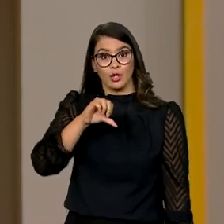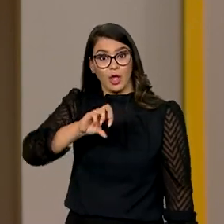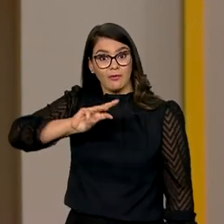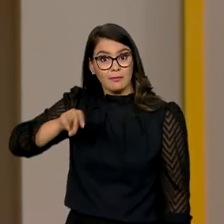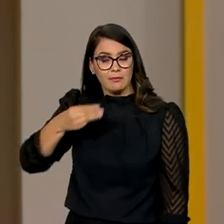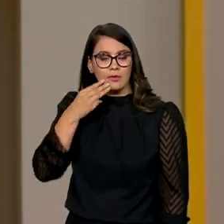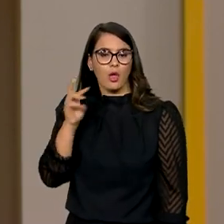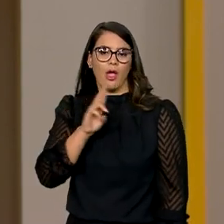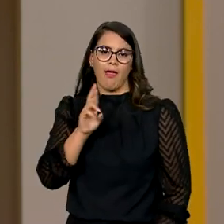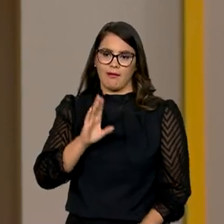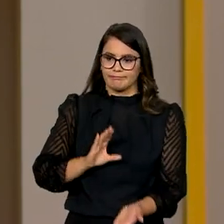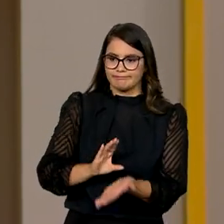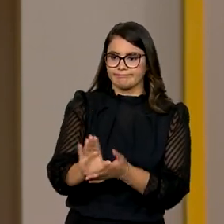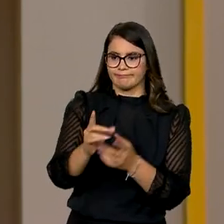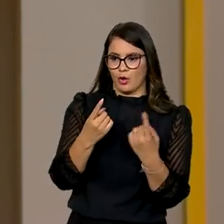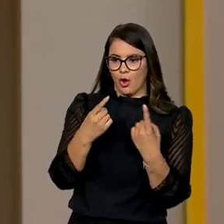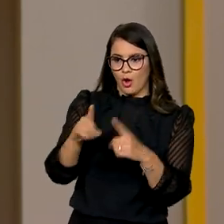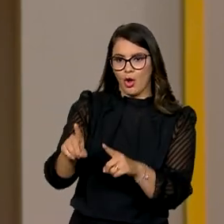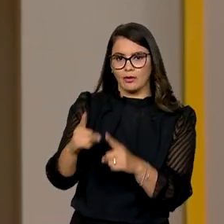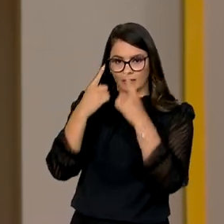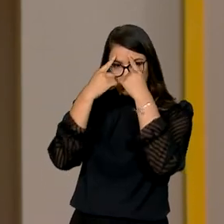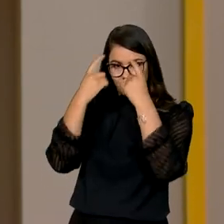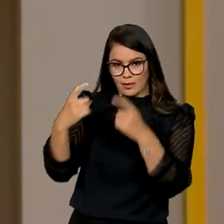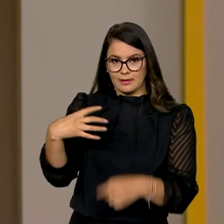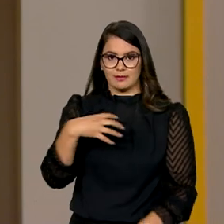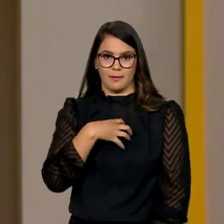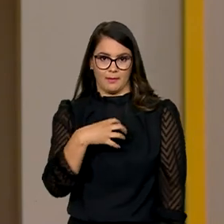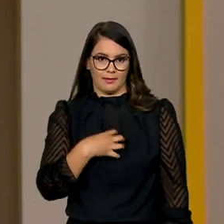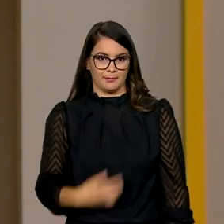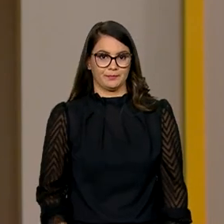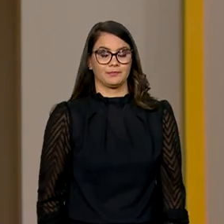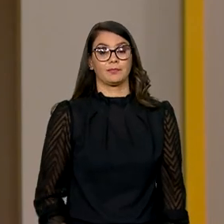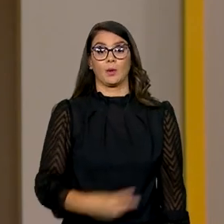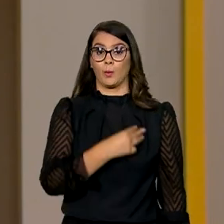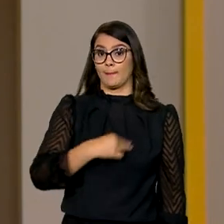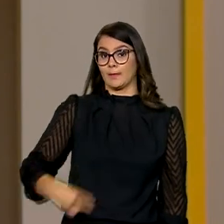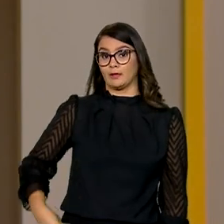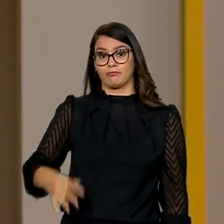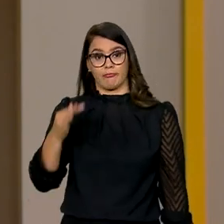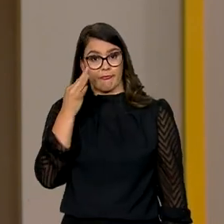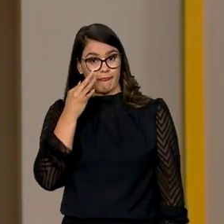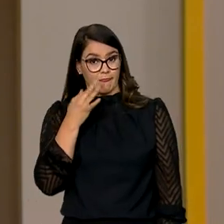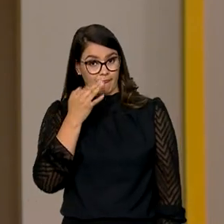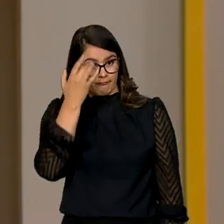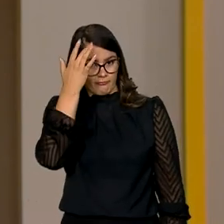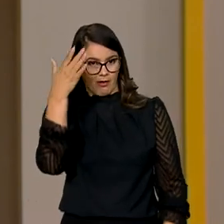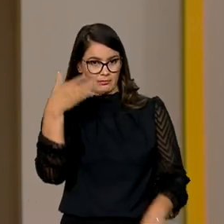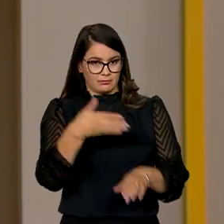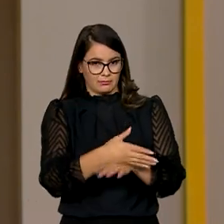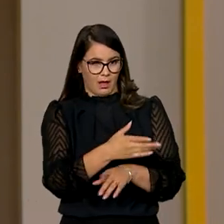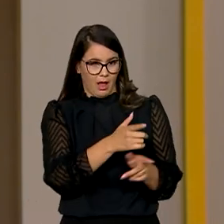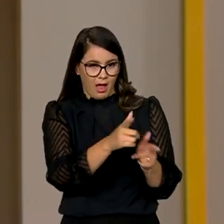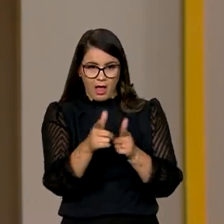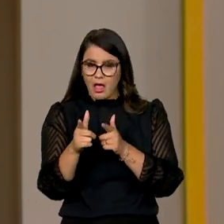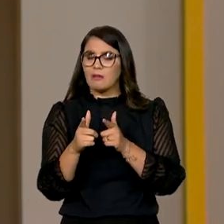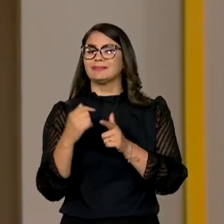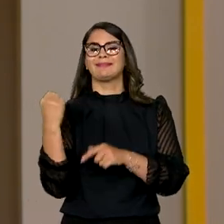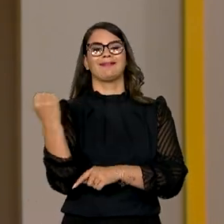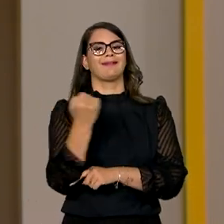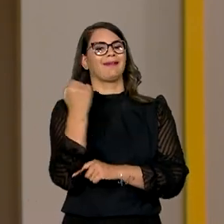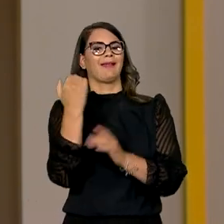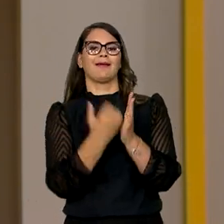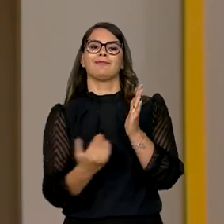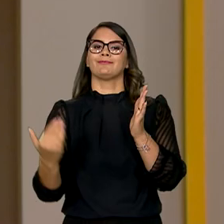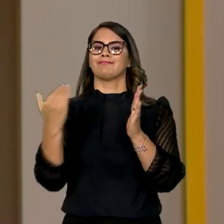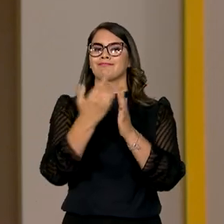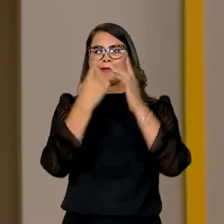reais destinados ao combate à violência na Bahia. Para o ministro Flávio Dino, a facilidade no acesso a armas agravou o